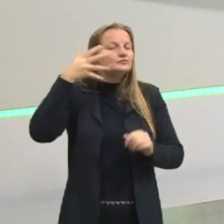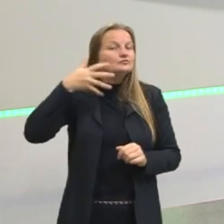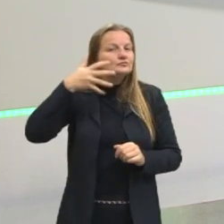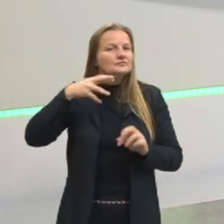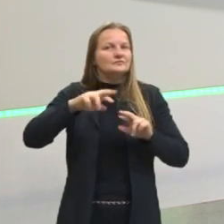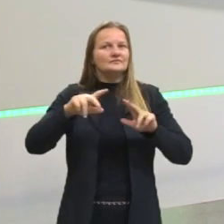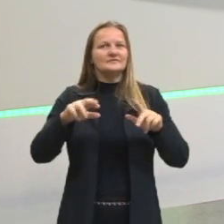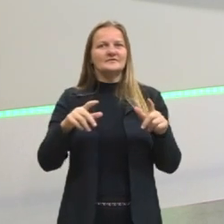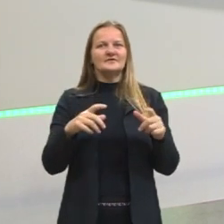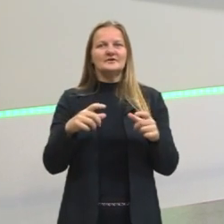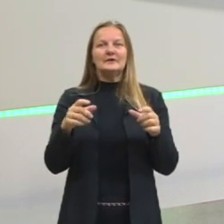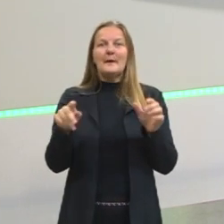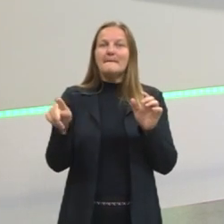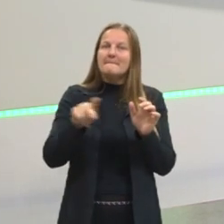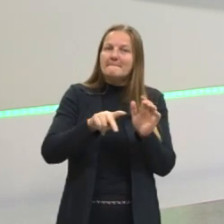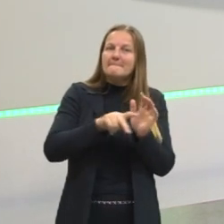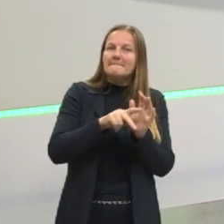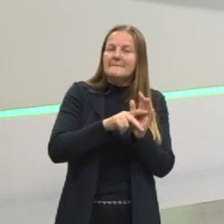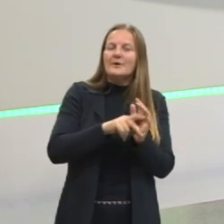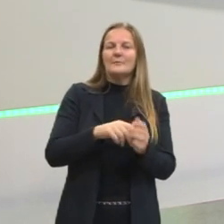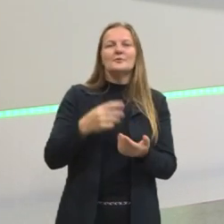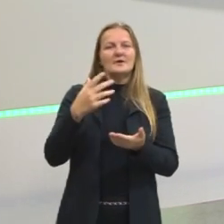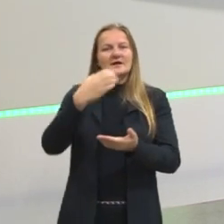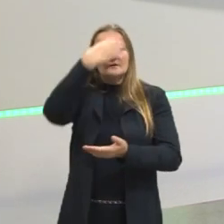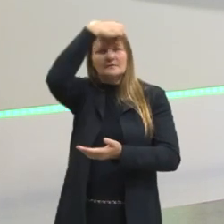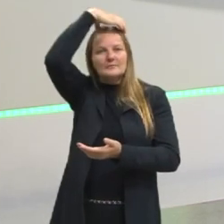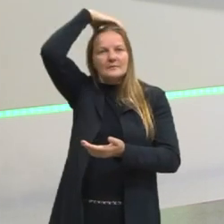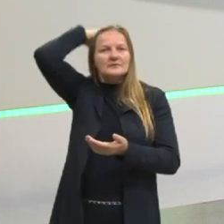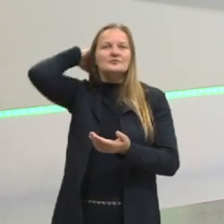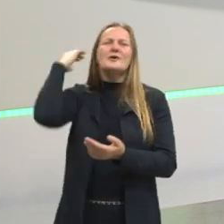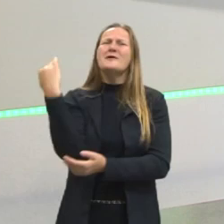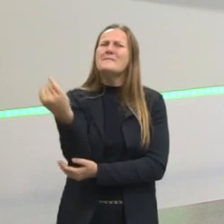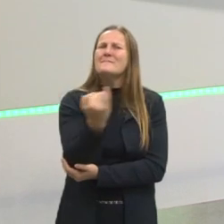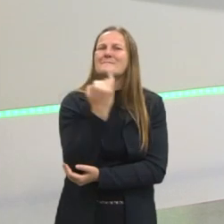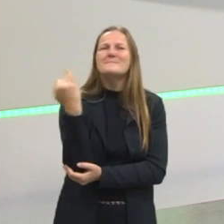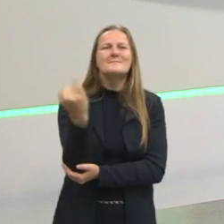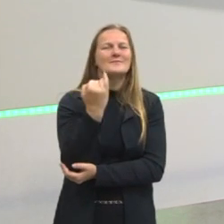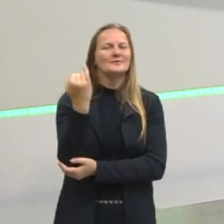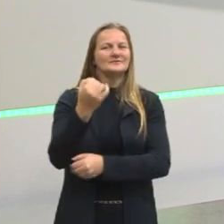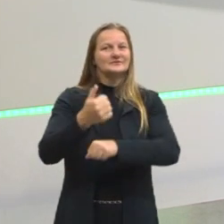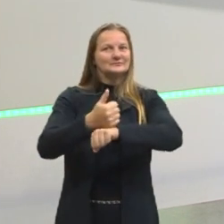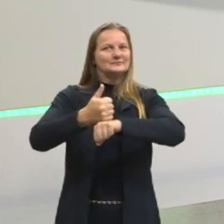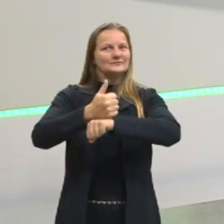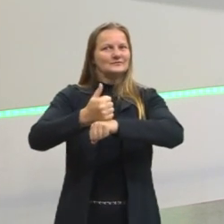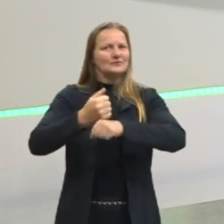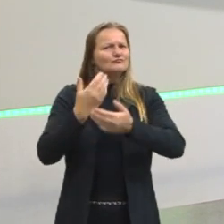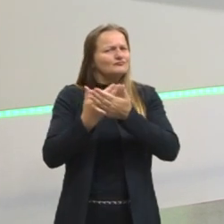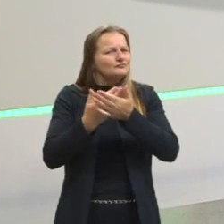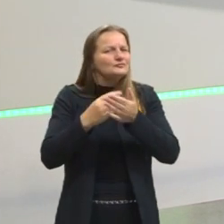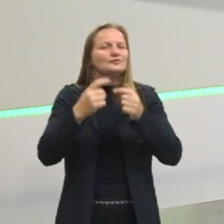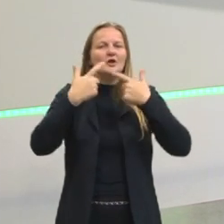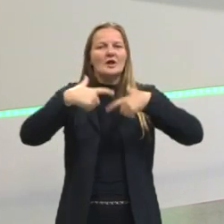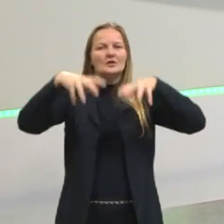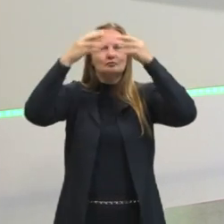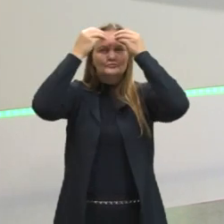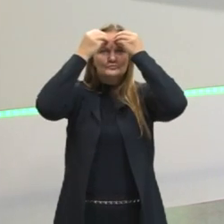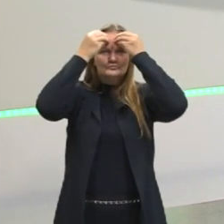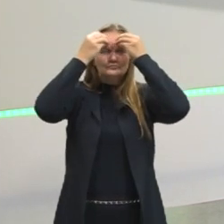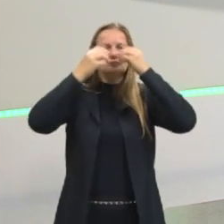trazer para a nossa análise Mikhail Bakhtin, que é importantíssimo nesse ramo dos estudos linguísticos.